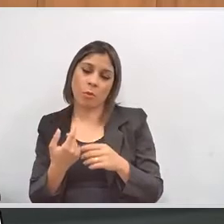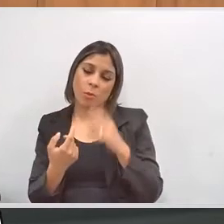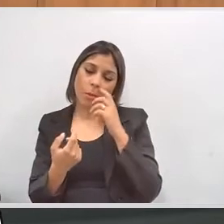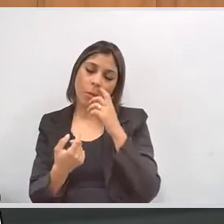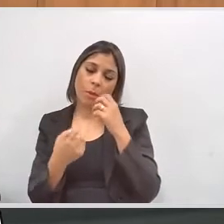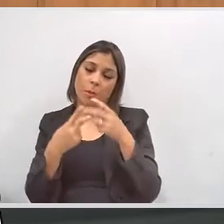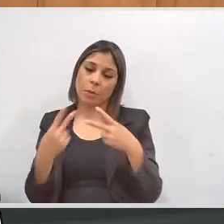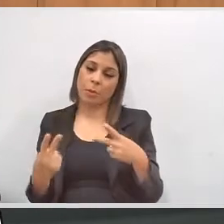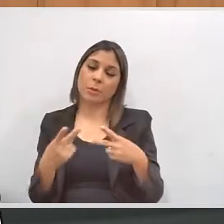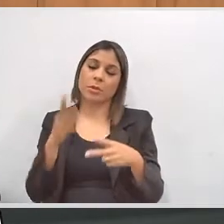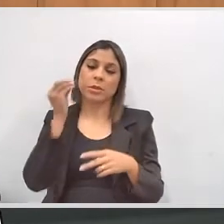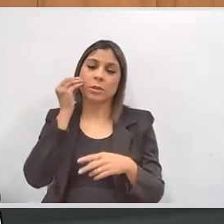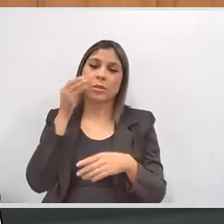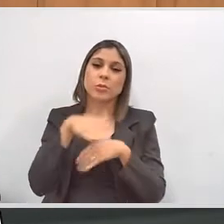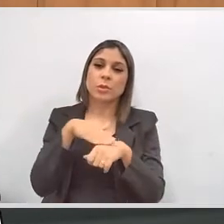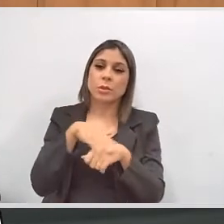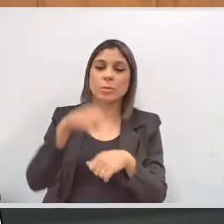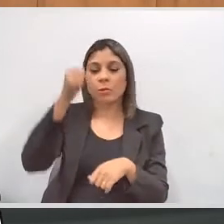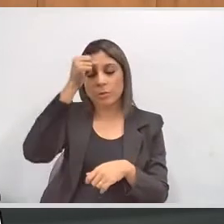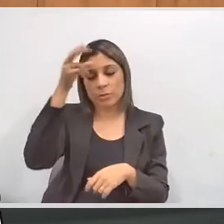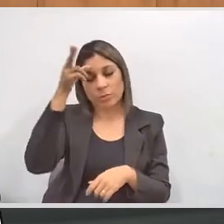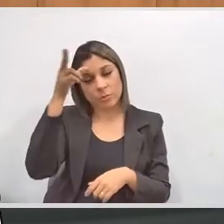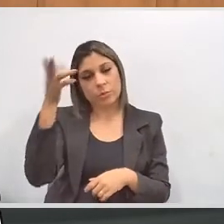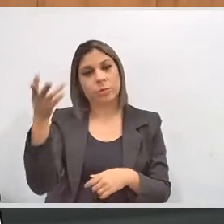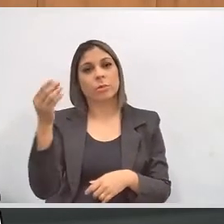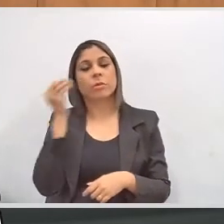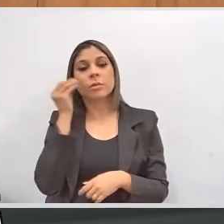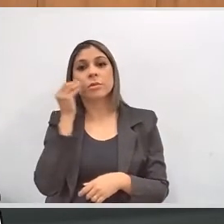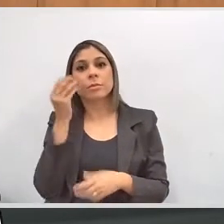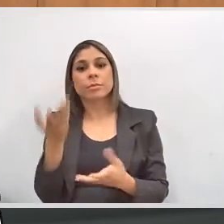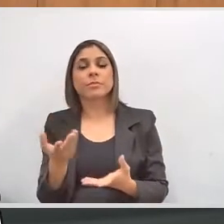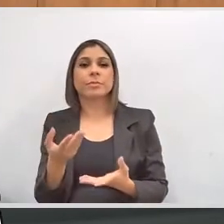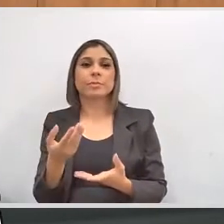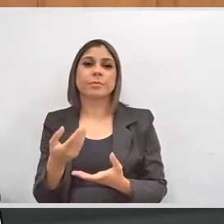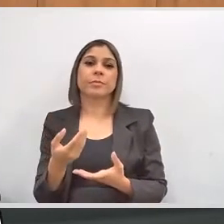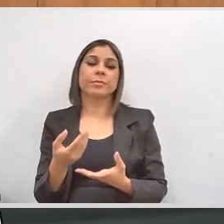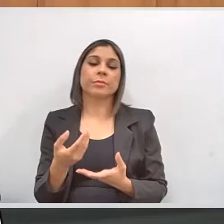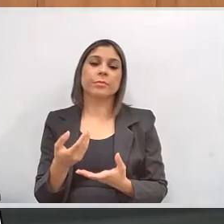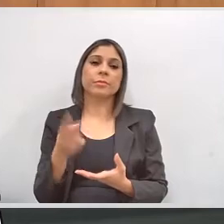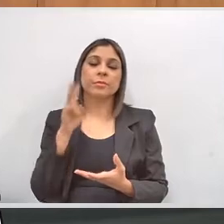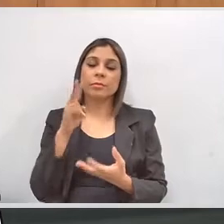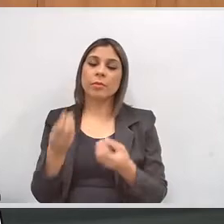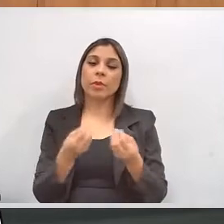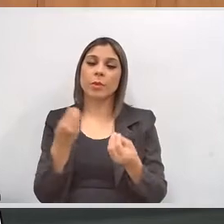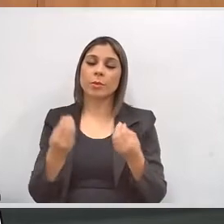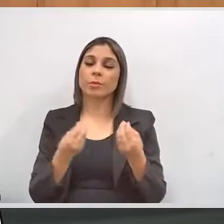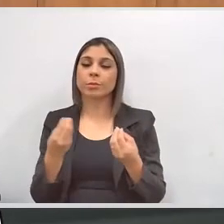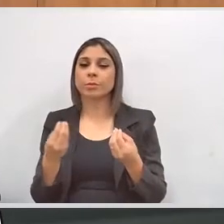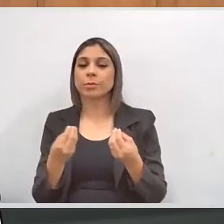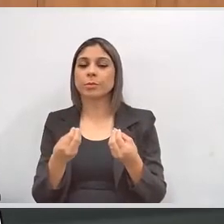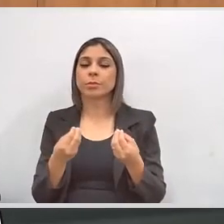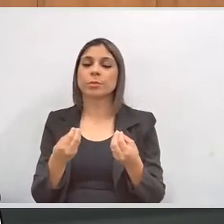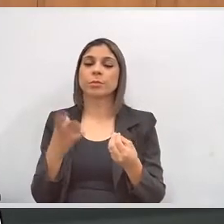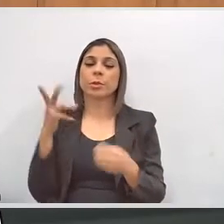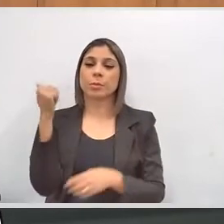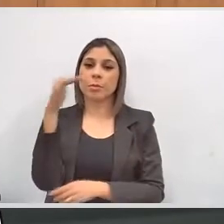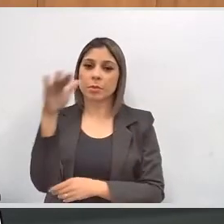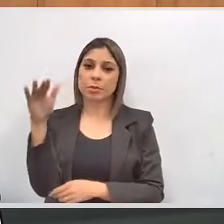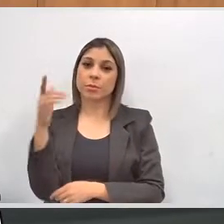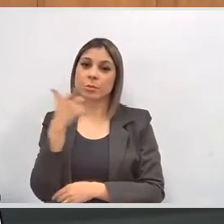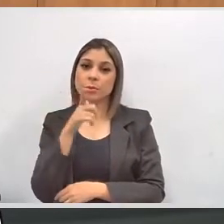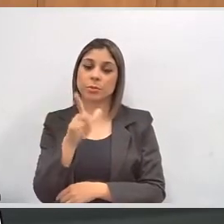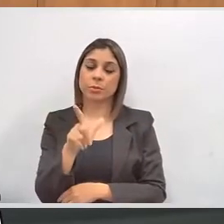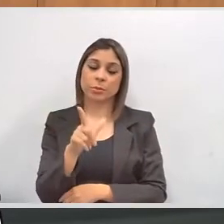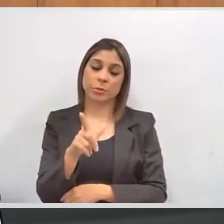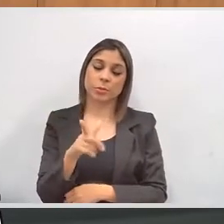prefeituras, vamos tentar facilitar, ambientar as sessões eleitorais para facilitar o direito